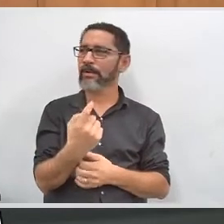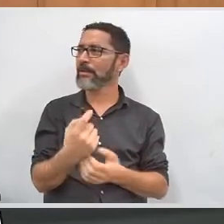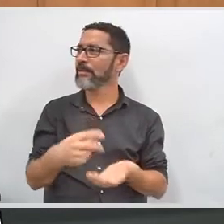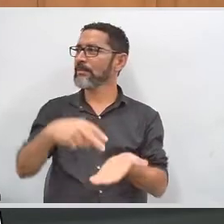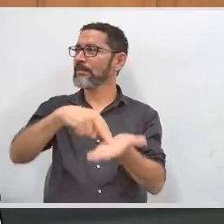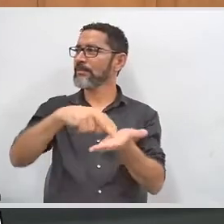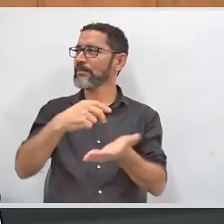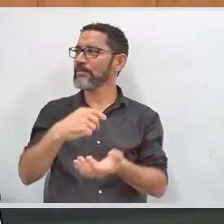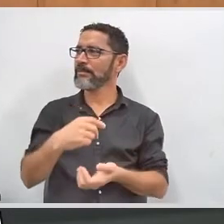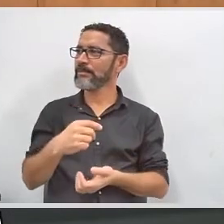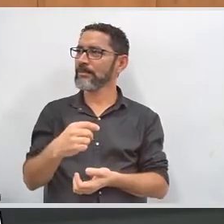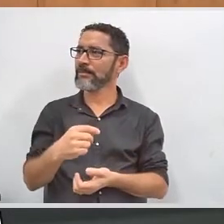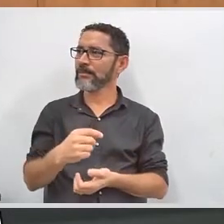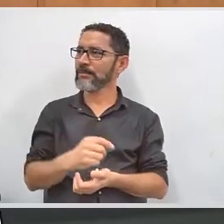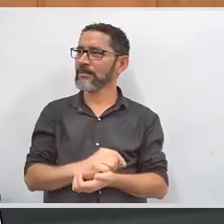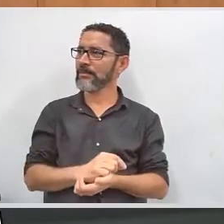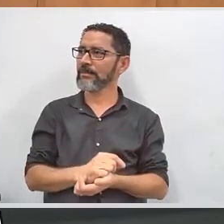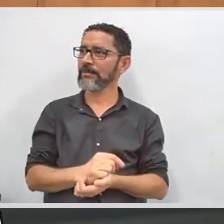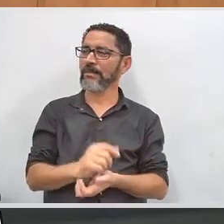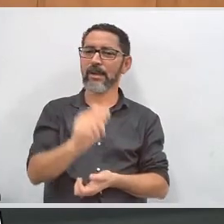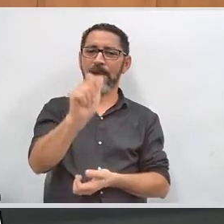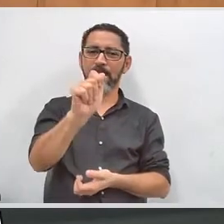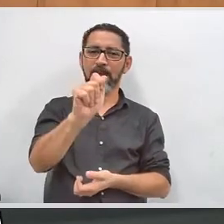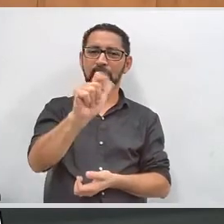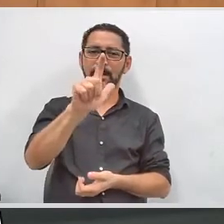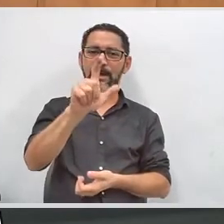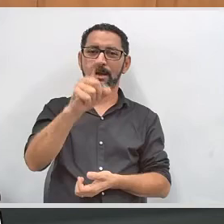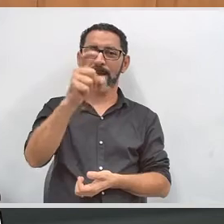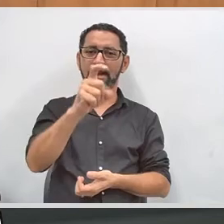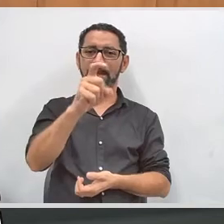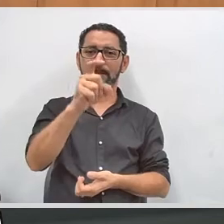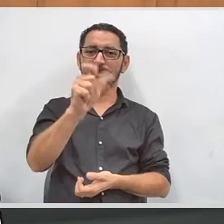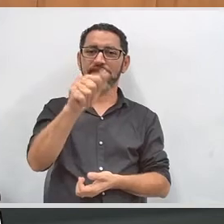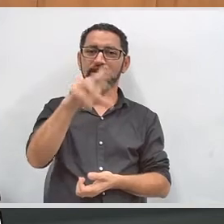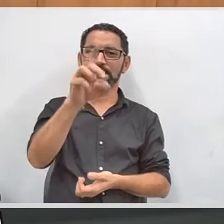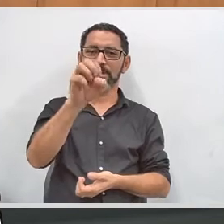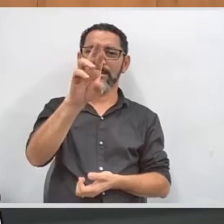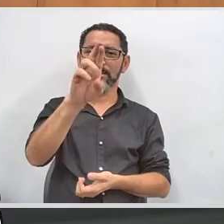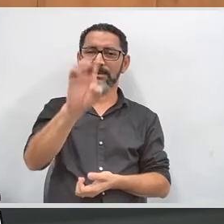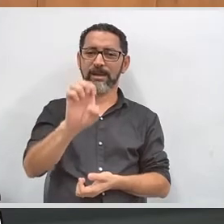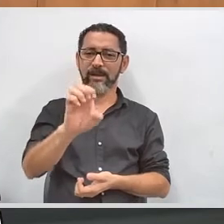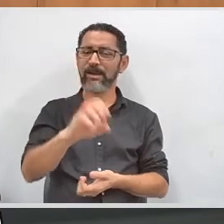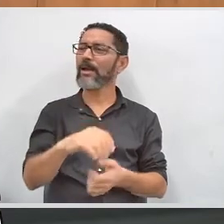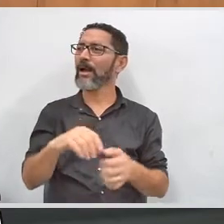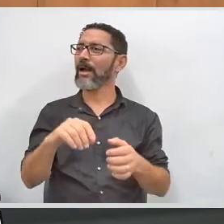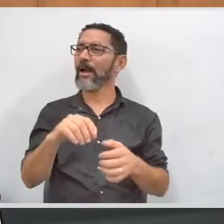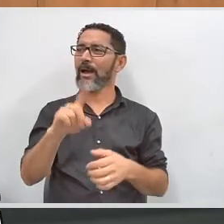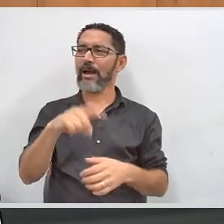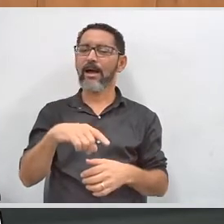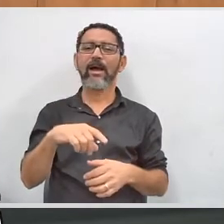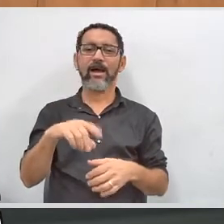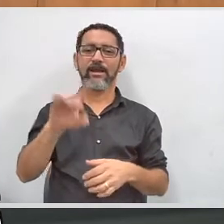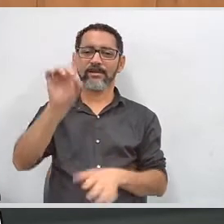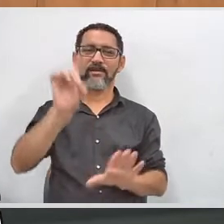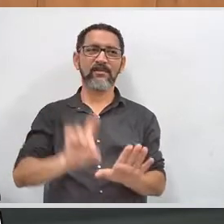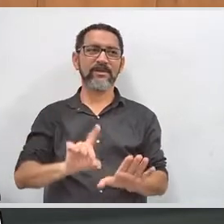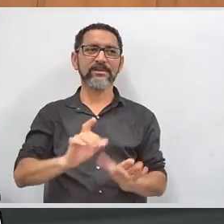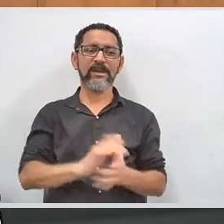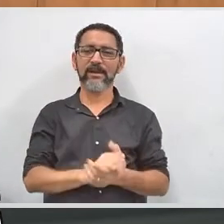está ali. Levanta para as pessoas te conhecerem, Alexander. Aí, Alexander trabalha no nosso gabinete e está lá exercendo um trabalho